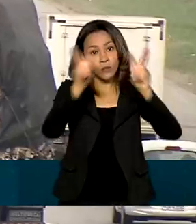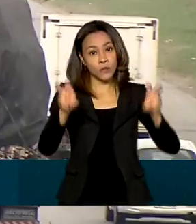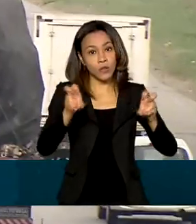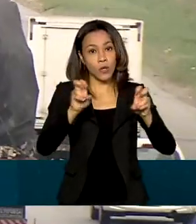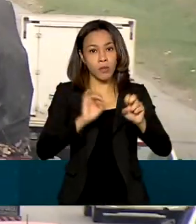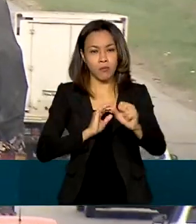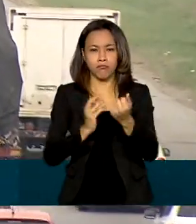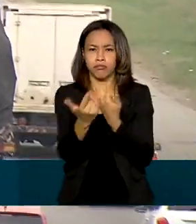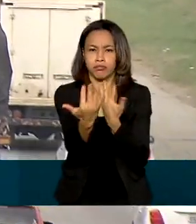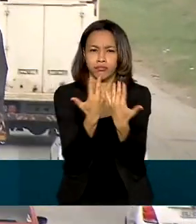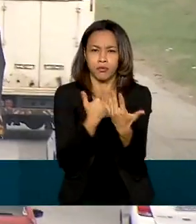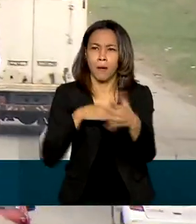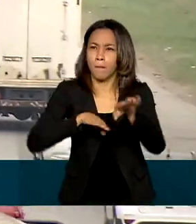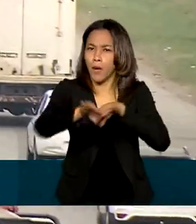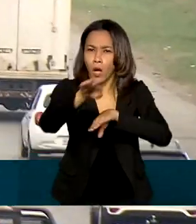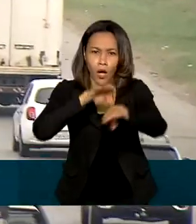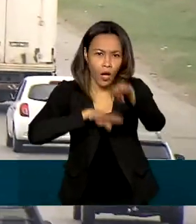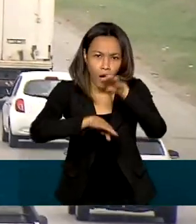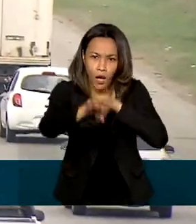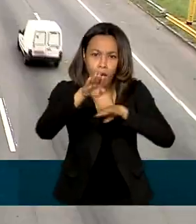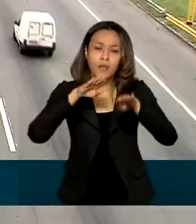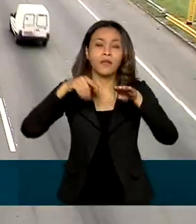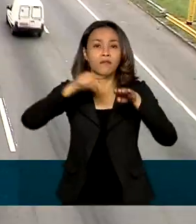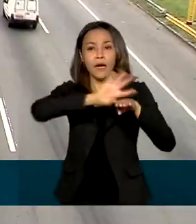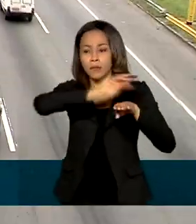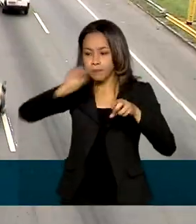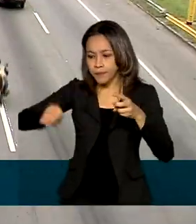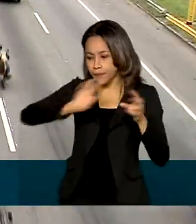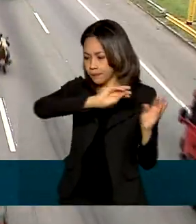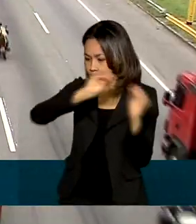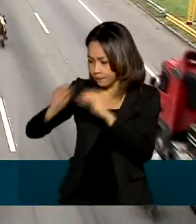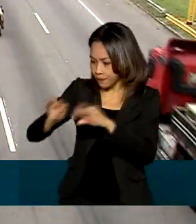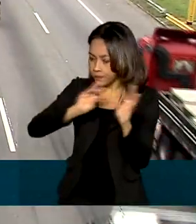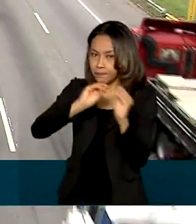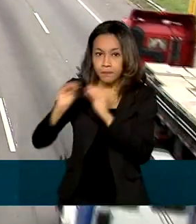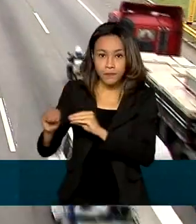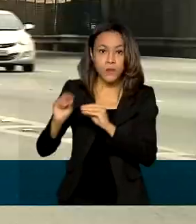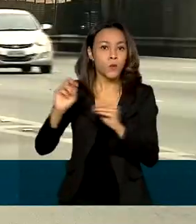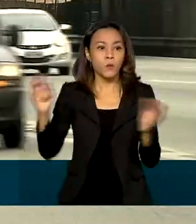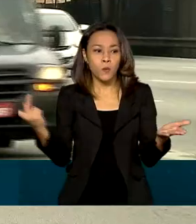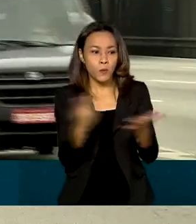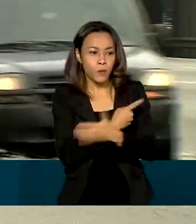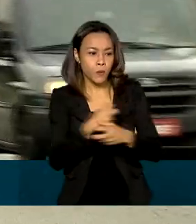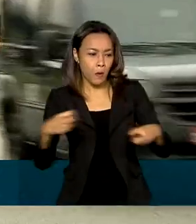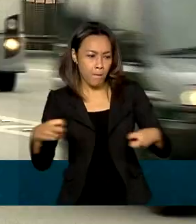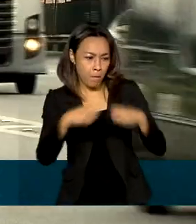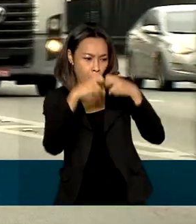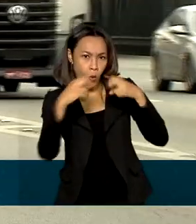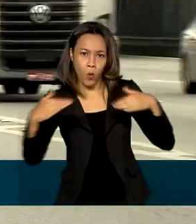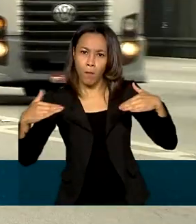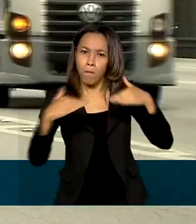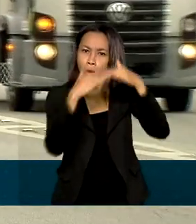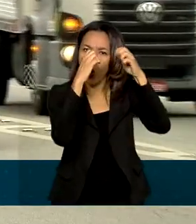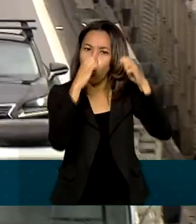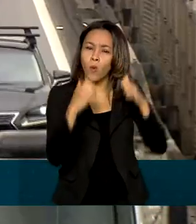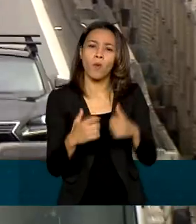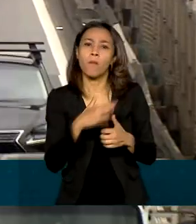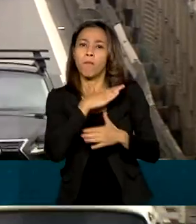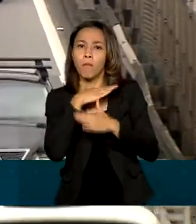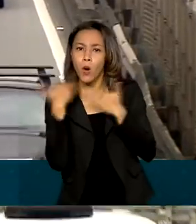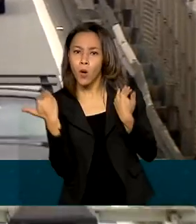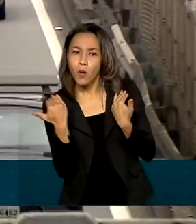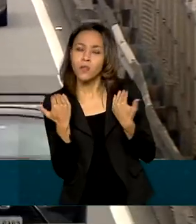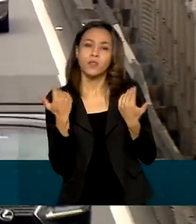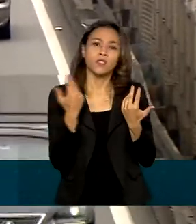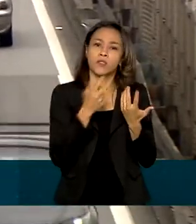país. Ela vai centralizar dados de vias urbanas e rodovias, como o número de ocorrências, mortes, condições das vias, dos